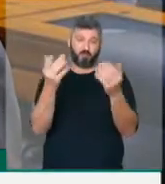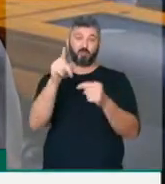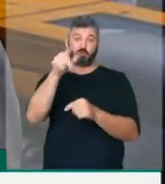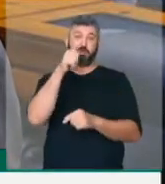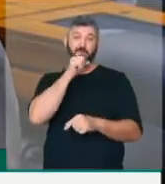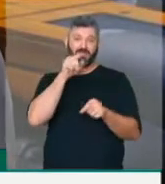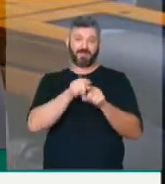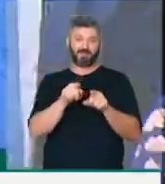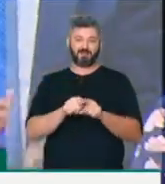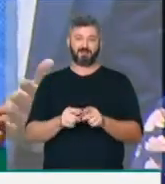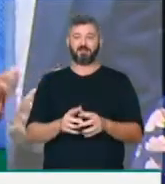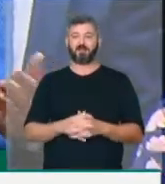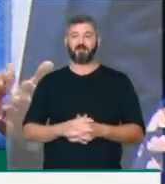sua mãe. Muito obrigado. Obrigado. Obrigado.